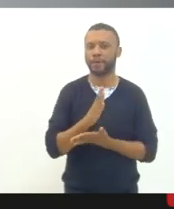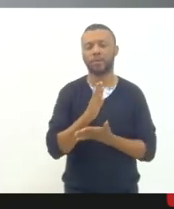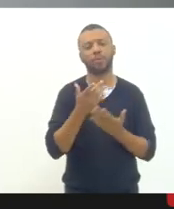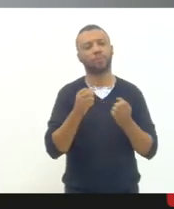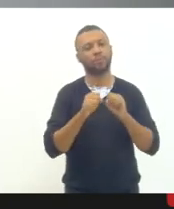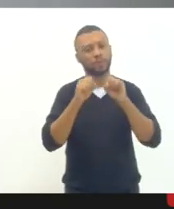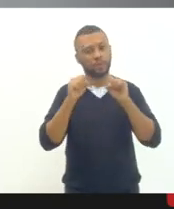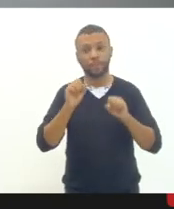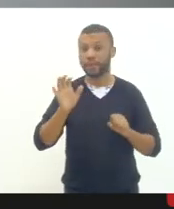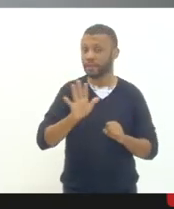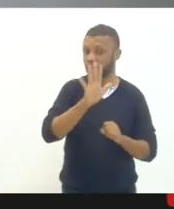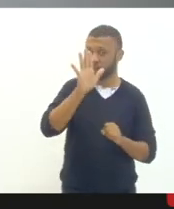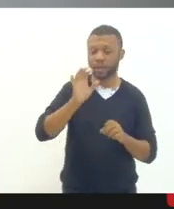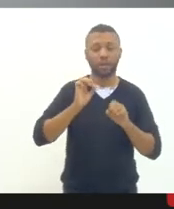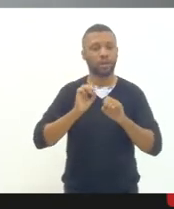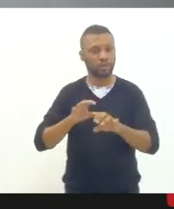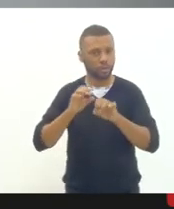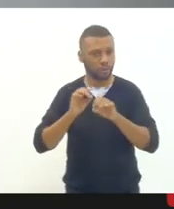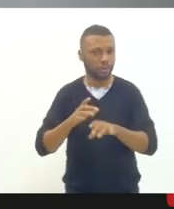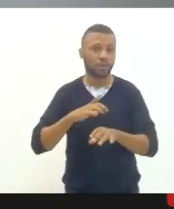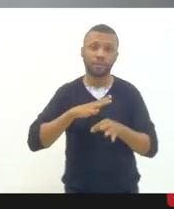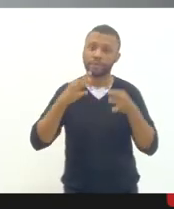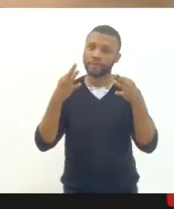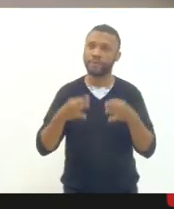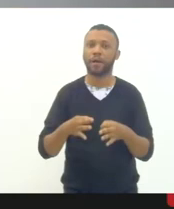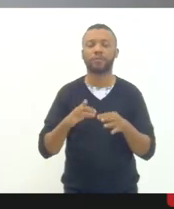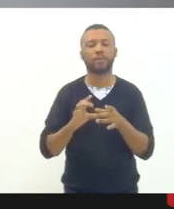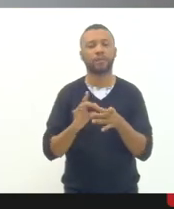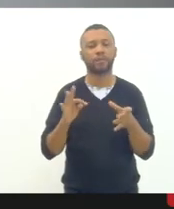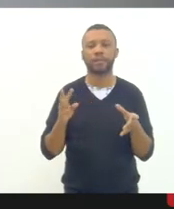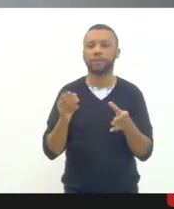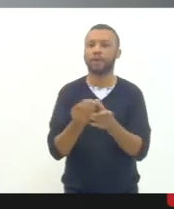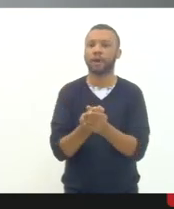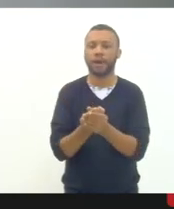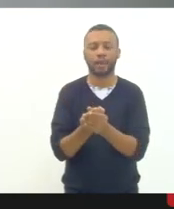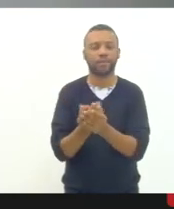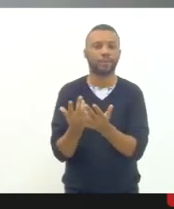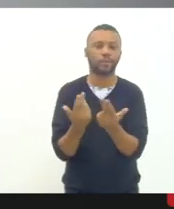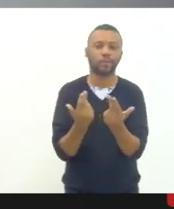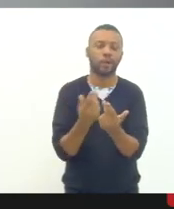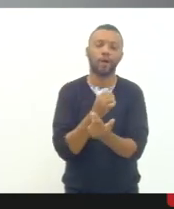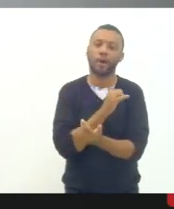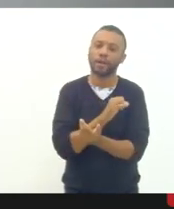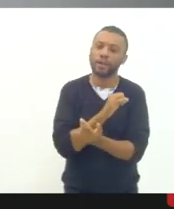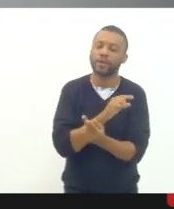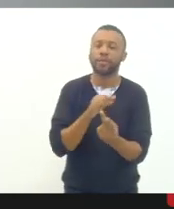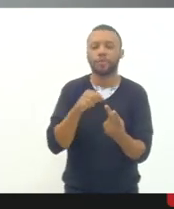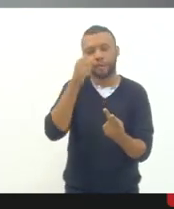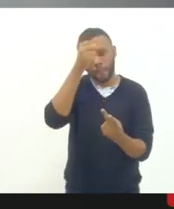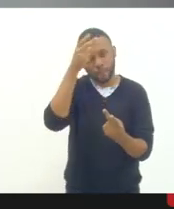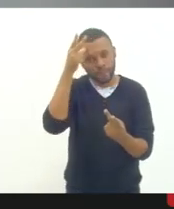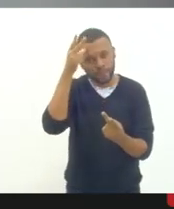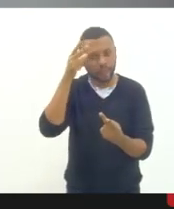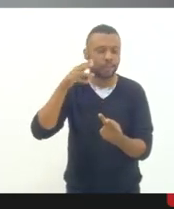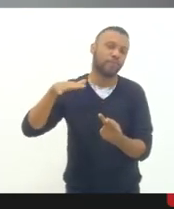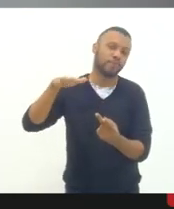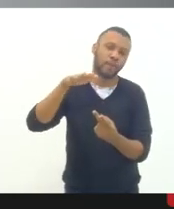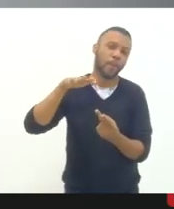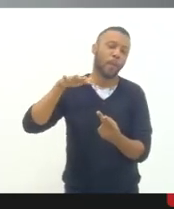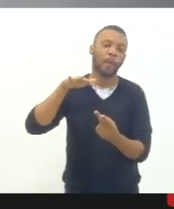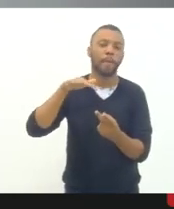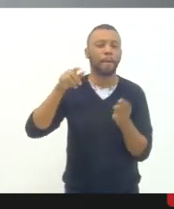nacional de educação que seja de fato democrático para que estados como o Rio de Janeiro municípios como os municípios do Rio de Janeiro